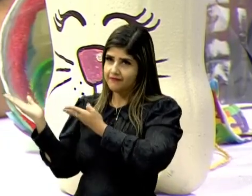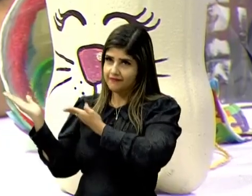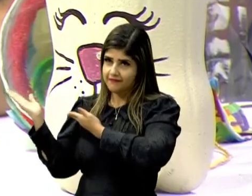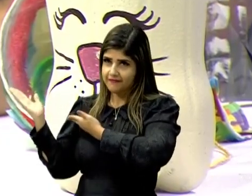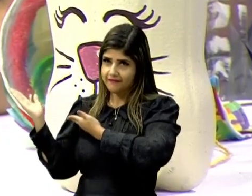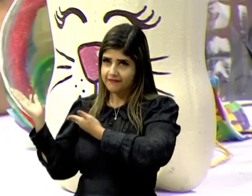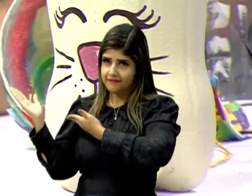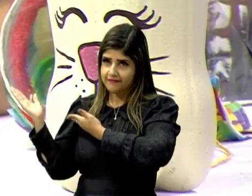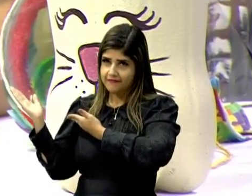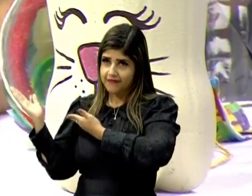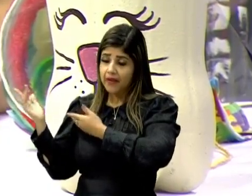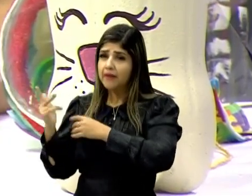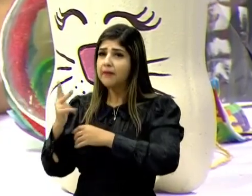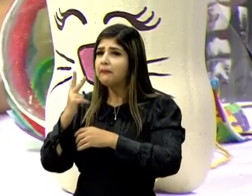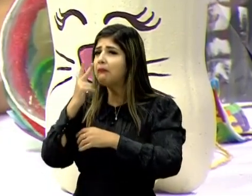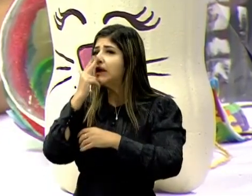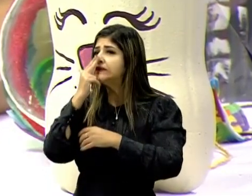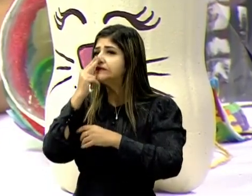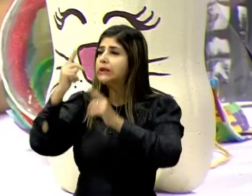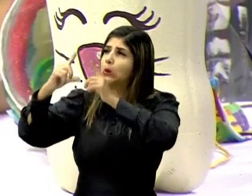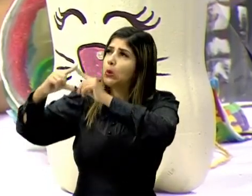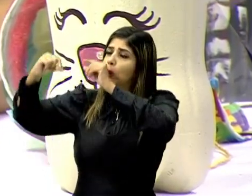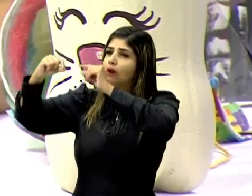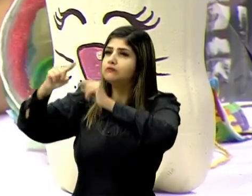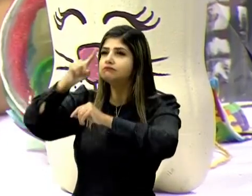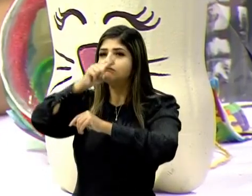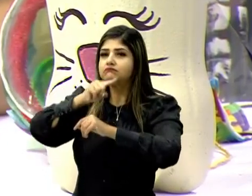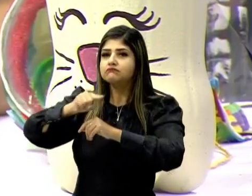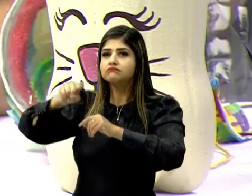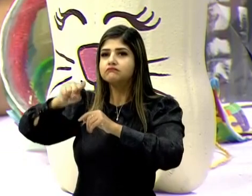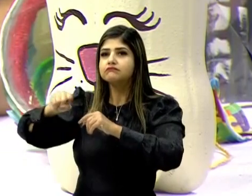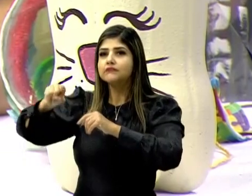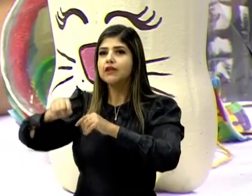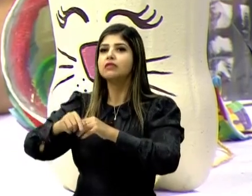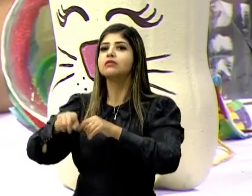Como se fossem duas luas, tá vendo? E faço os cílios, ó.